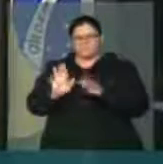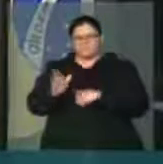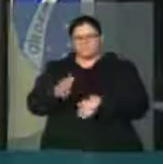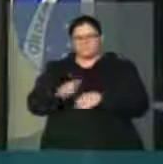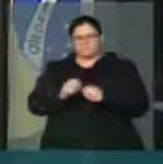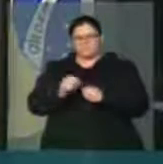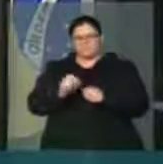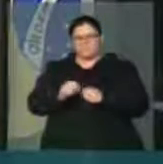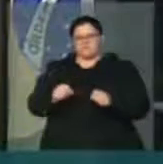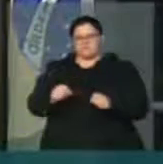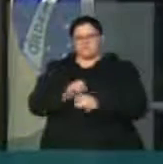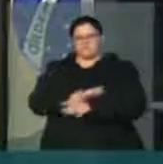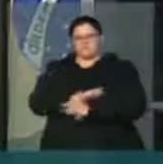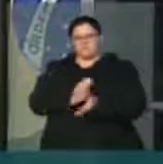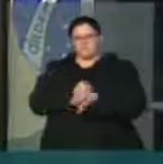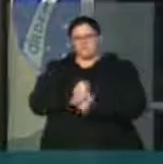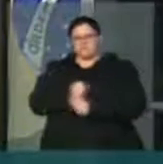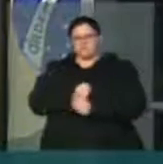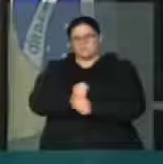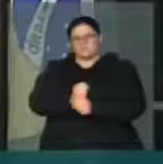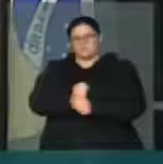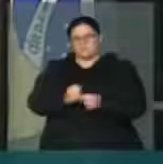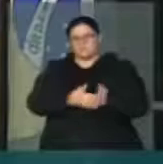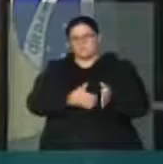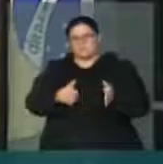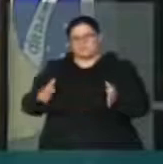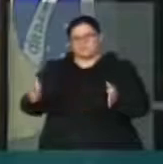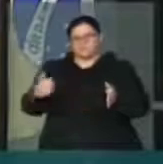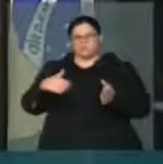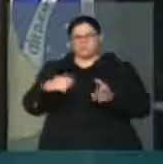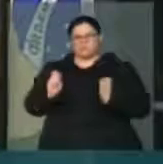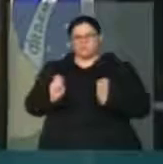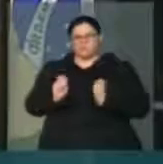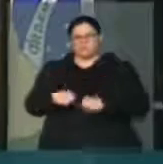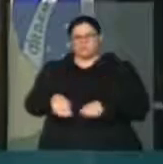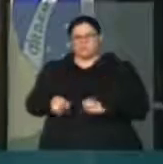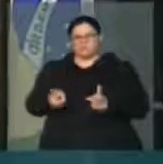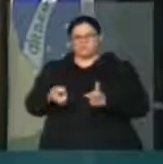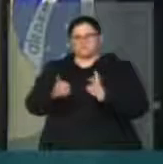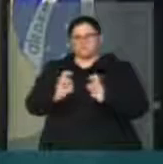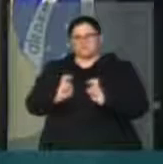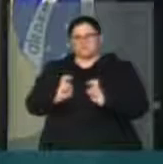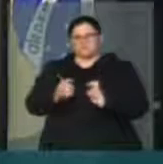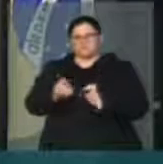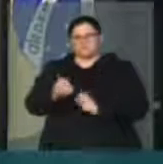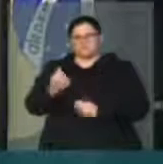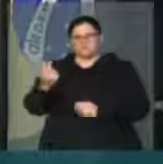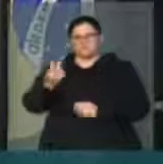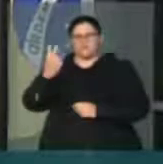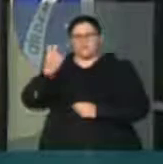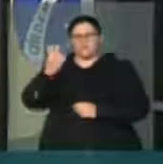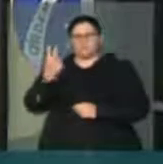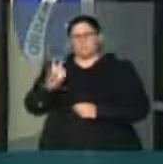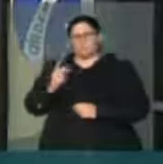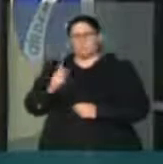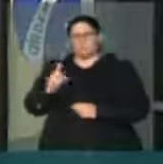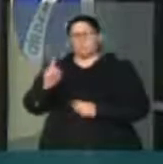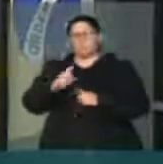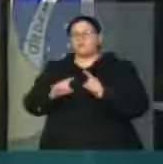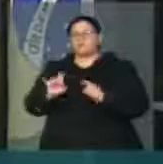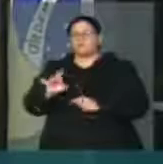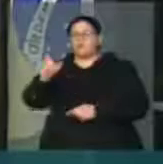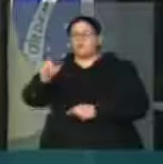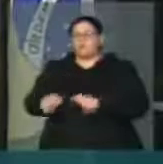anos, podemos perceber o quanto o seu trabalho era valorizado, e tal a estima desses profissionais com a